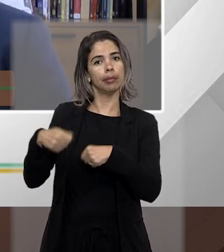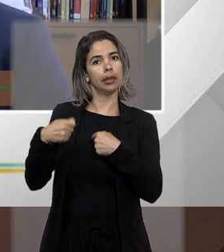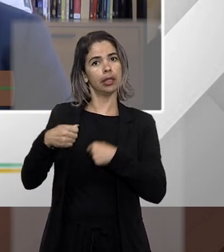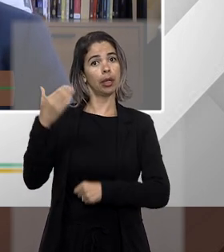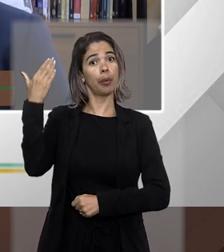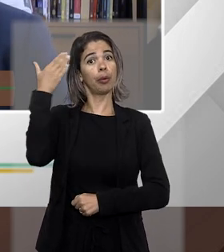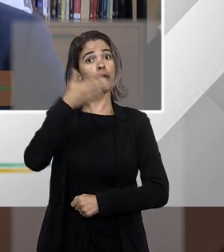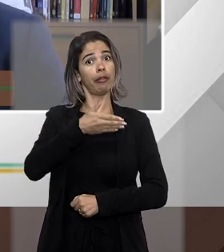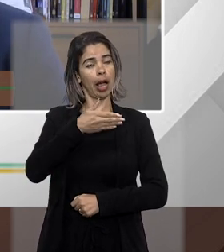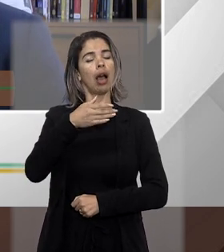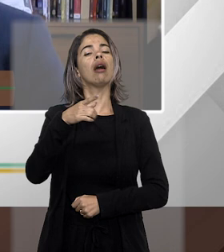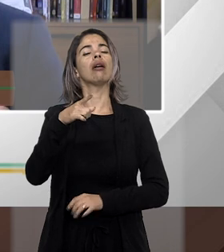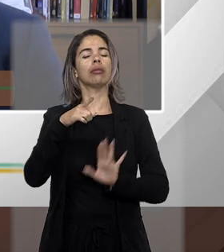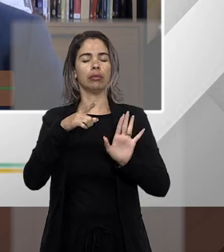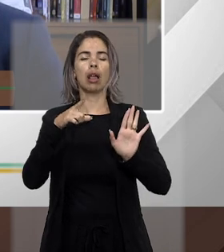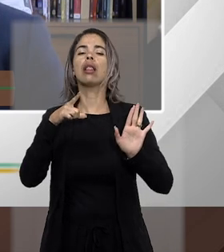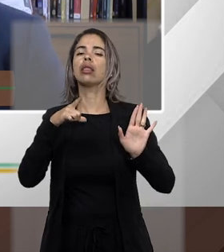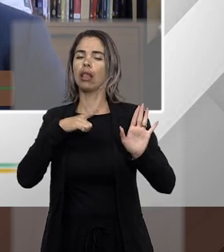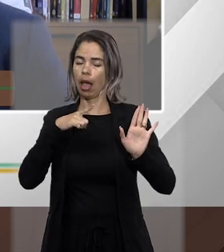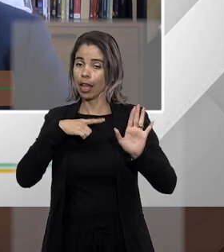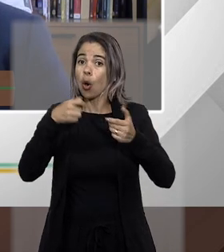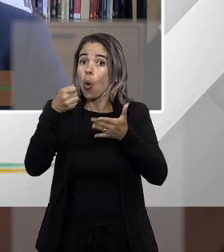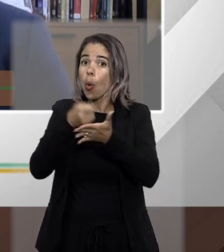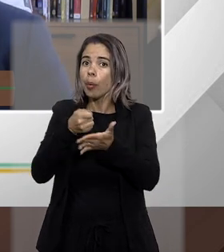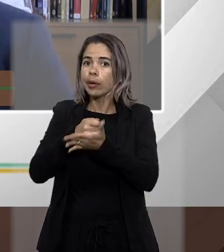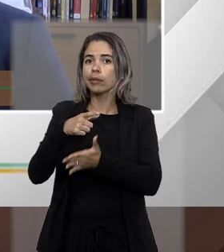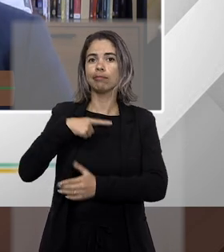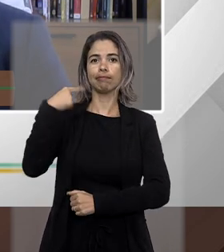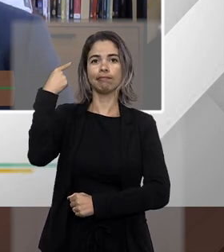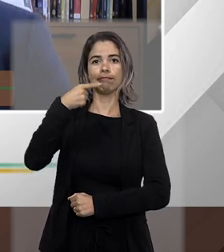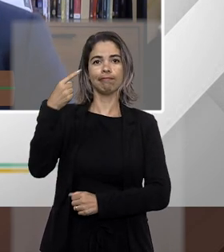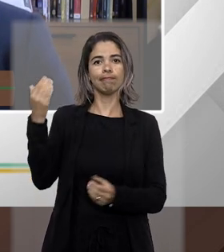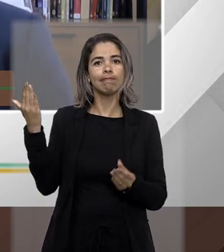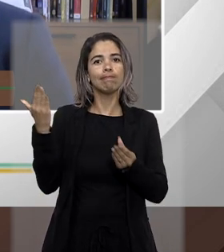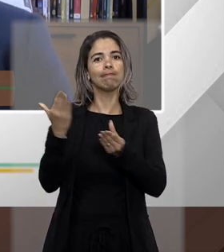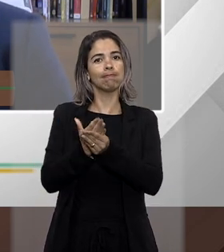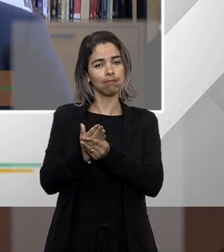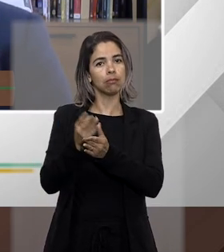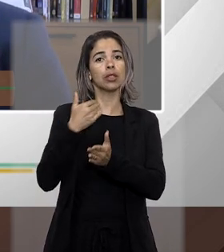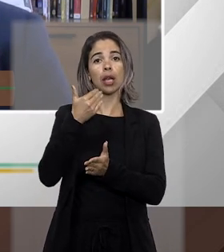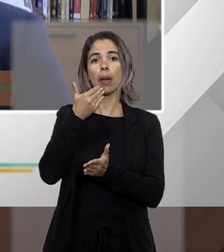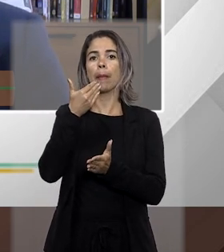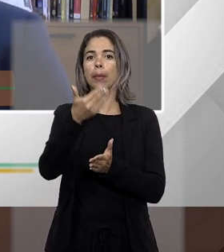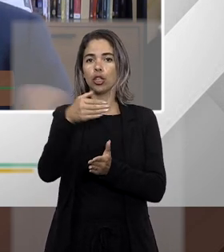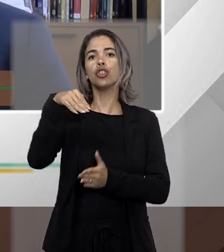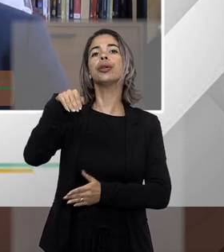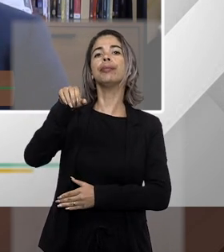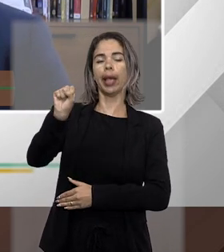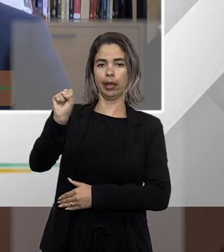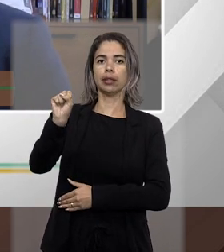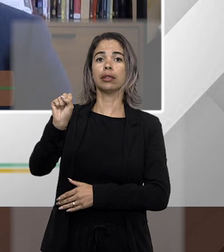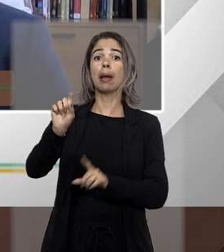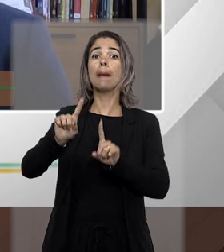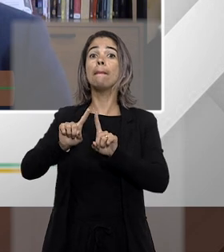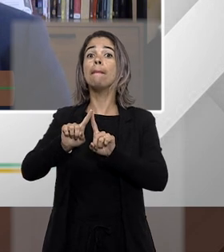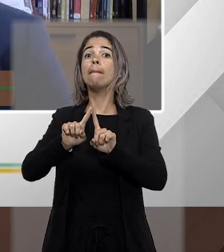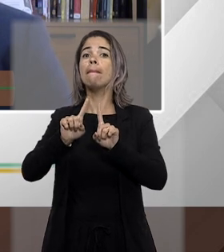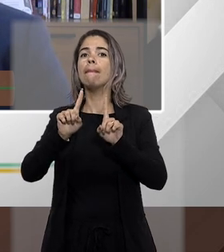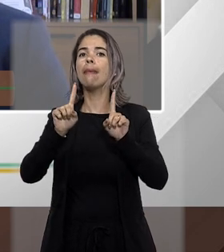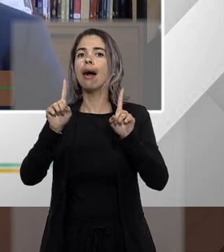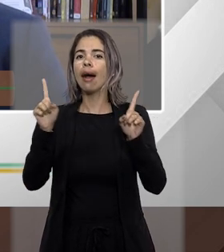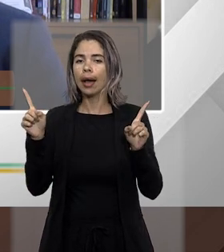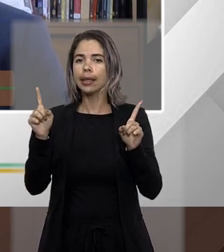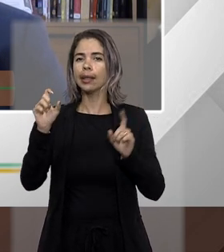advogado ali impetrando e peticionando o mandato de segurança só que o Superior Tribunal de Justiça ele já